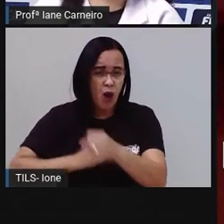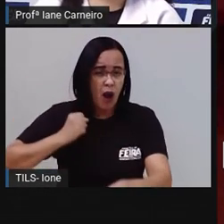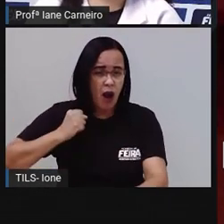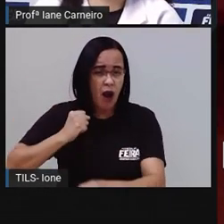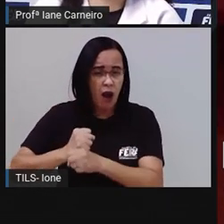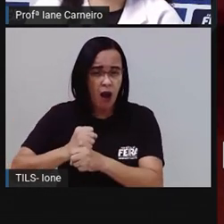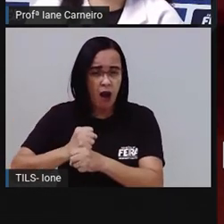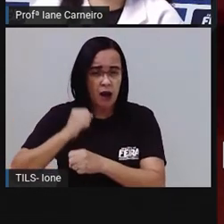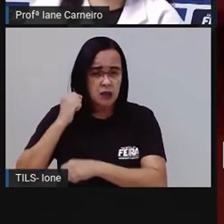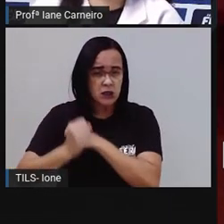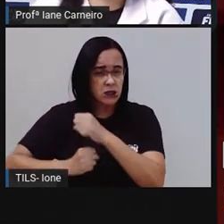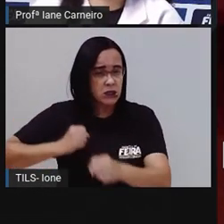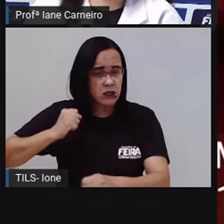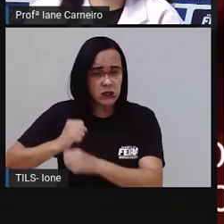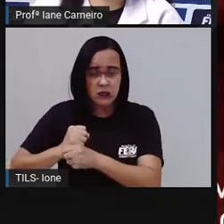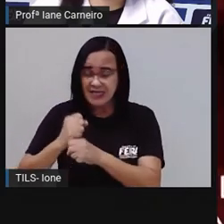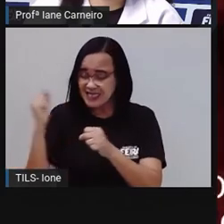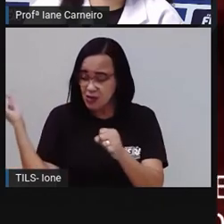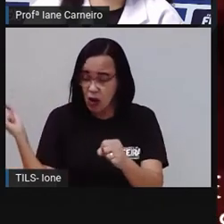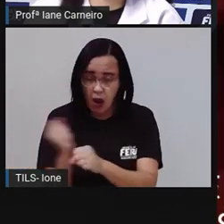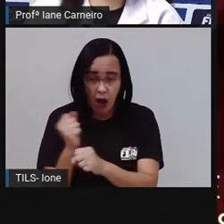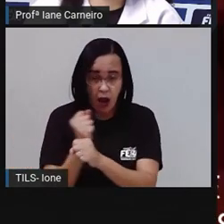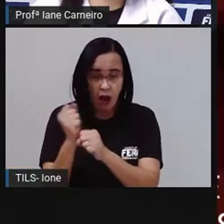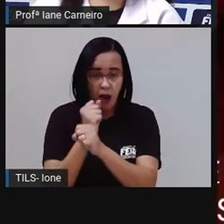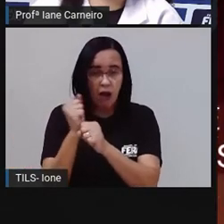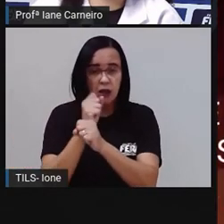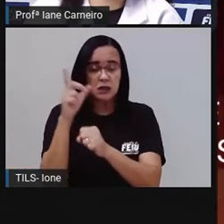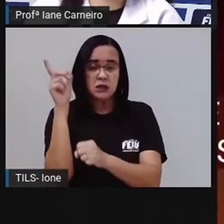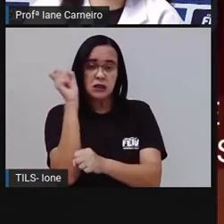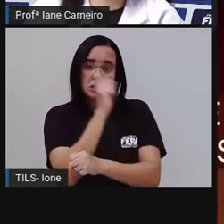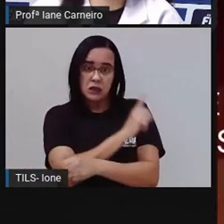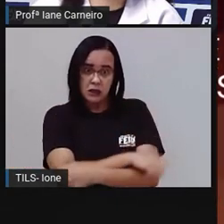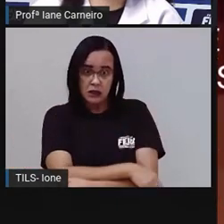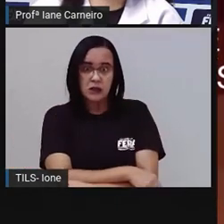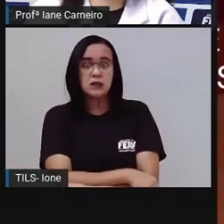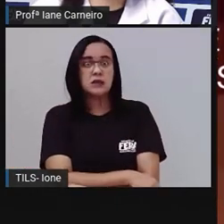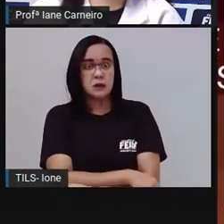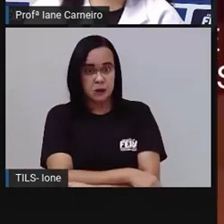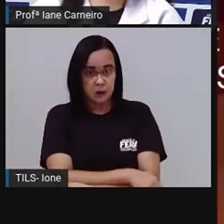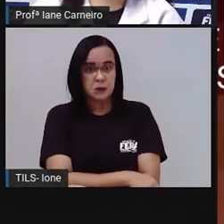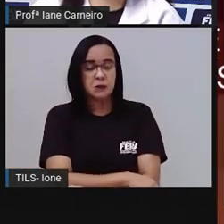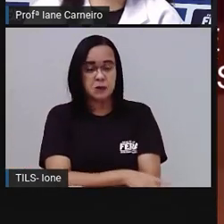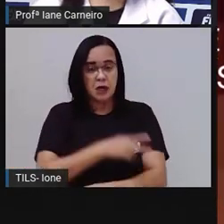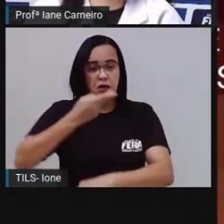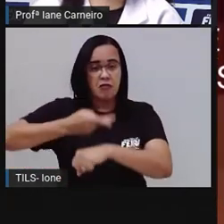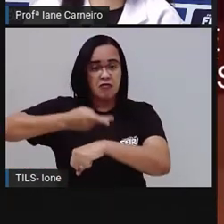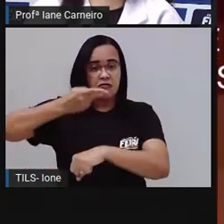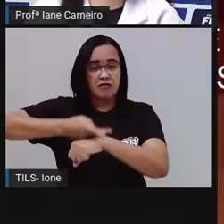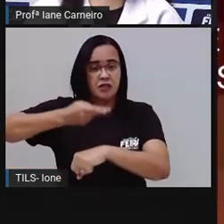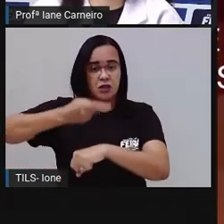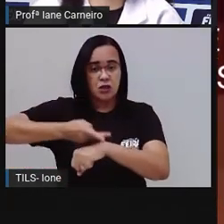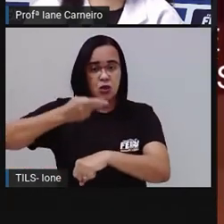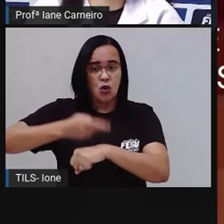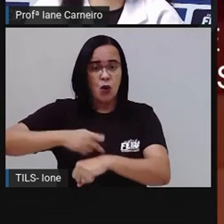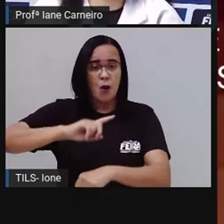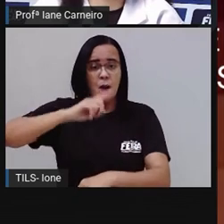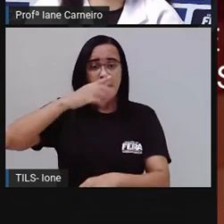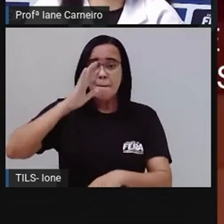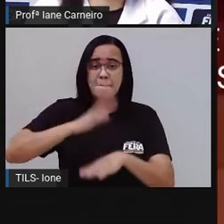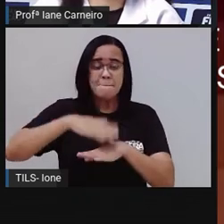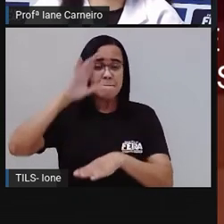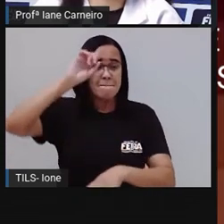se decompor. E o vidro, olha só a setinha do vidro, mais de mil